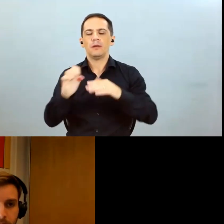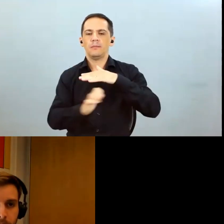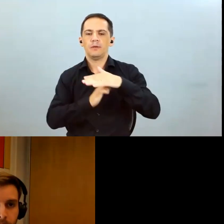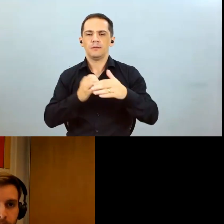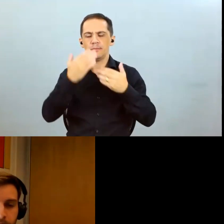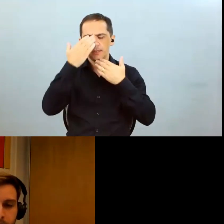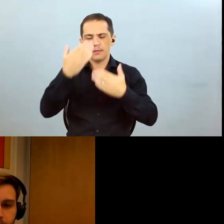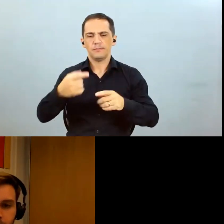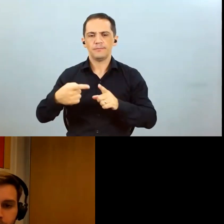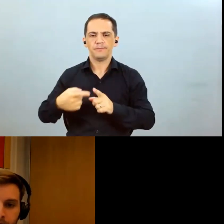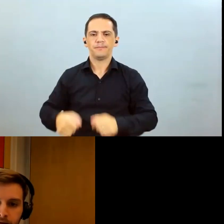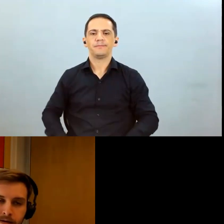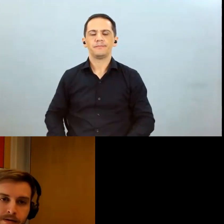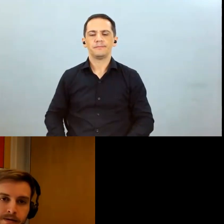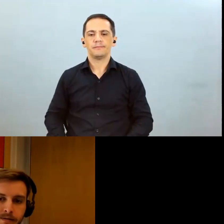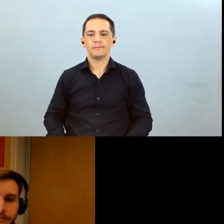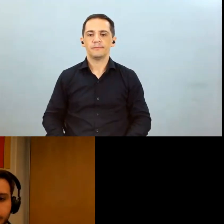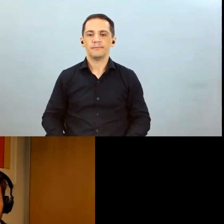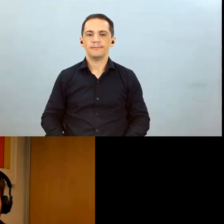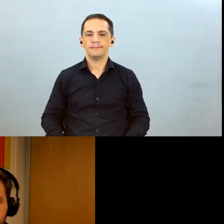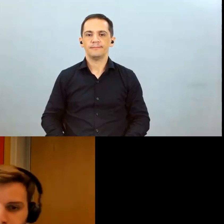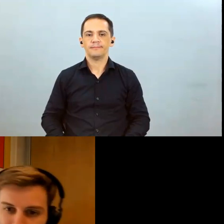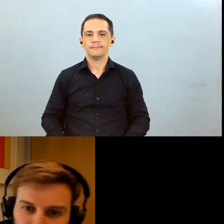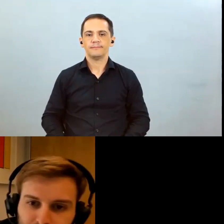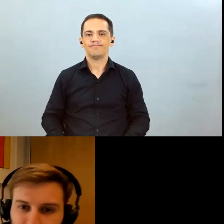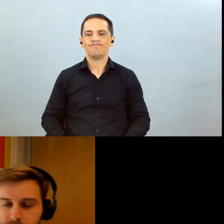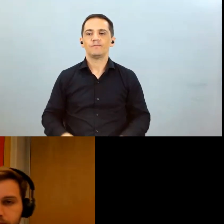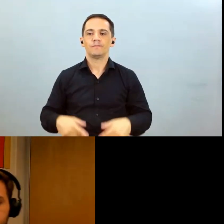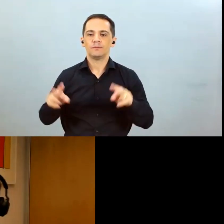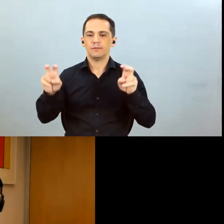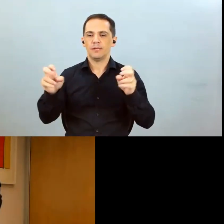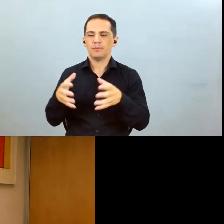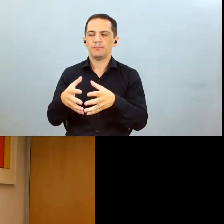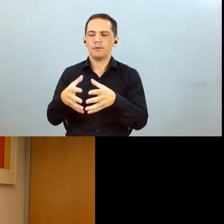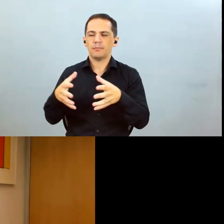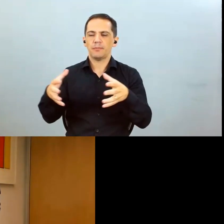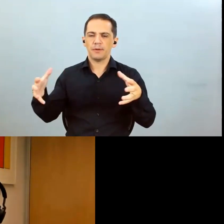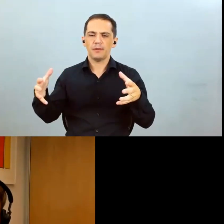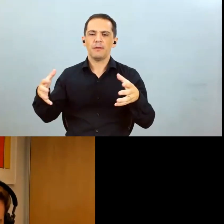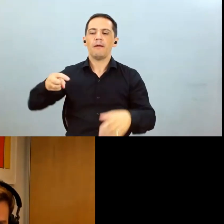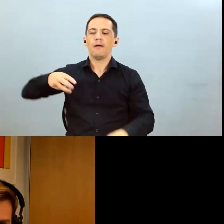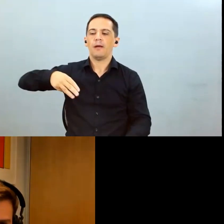Obrigado Matheus pela pergunta Bom sobre o crescimento e a compensação de margens o que acontece